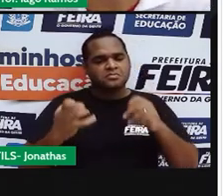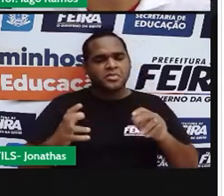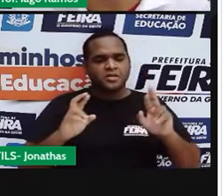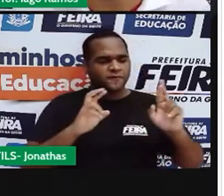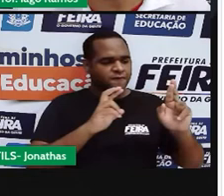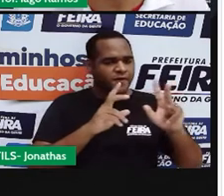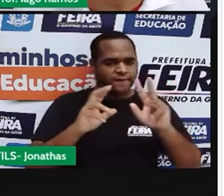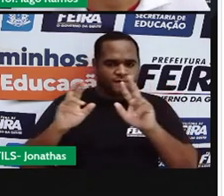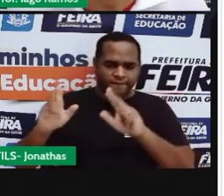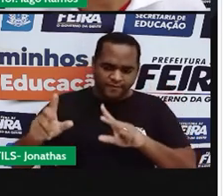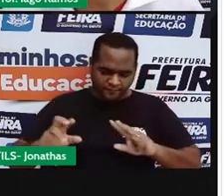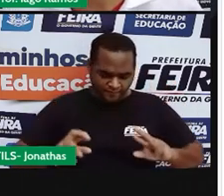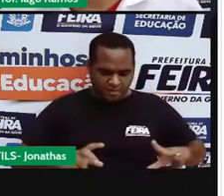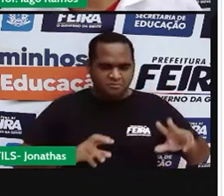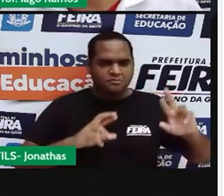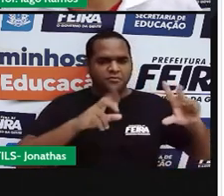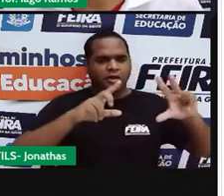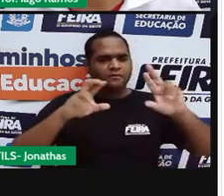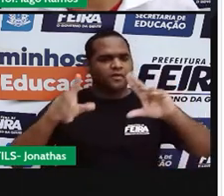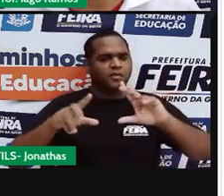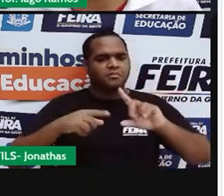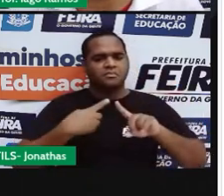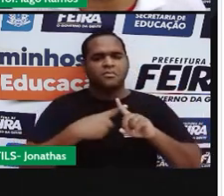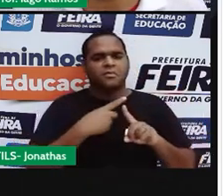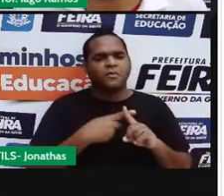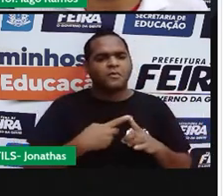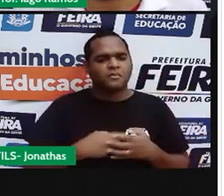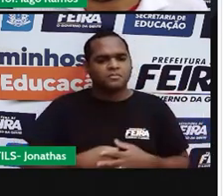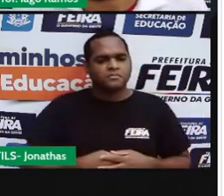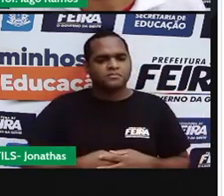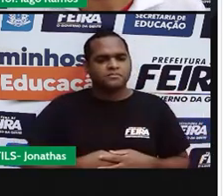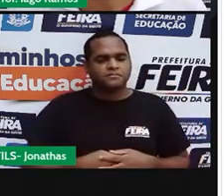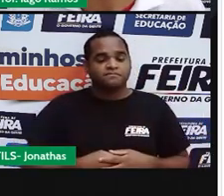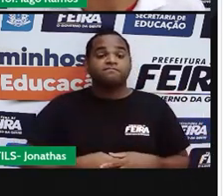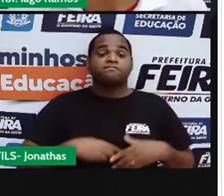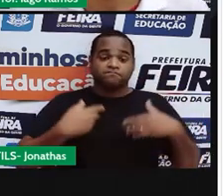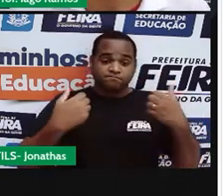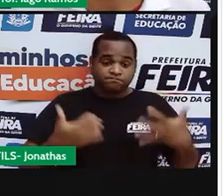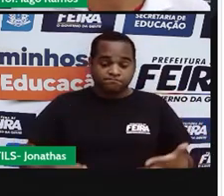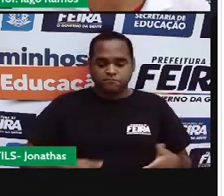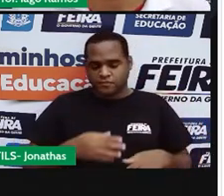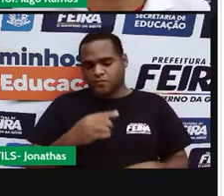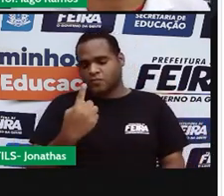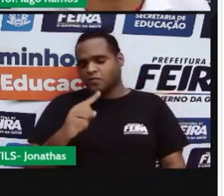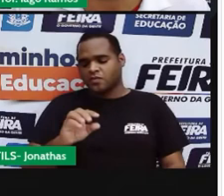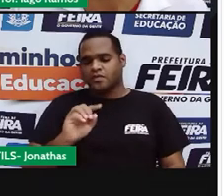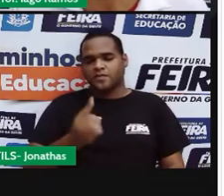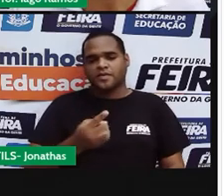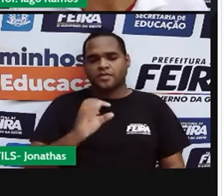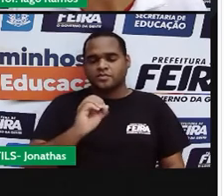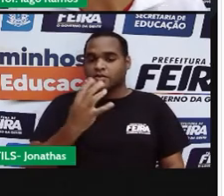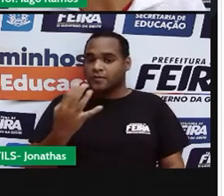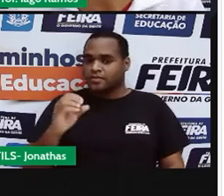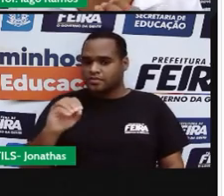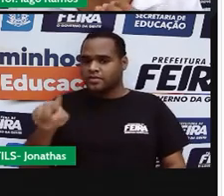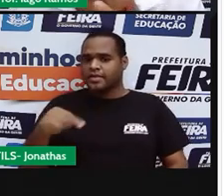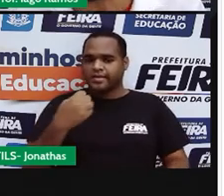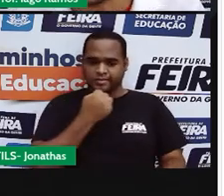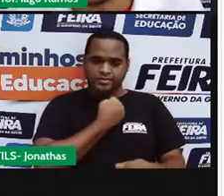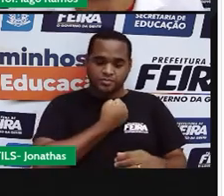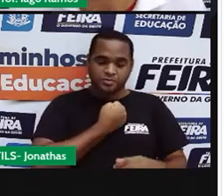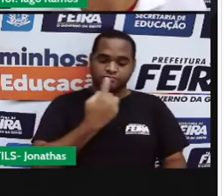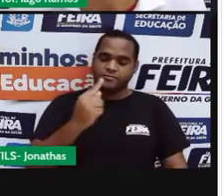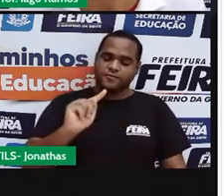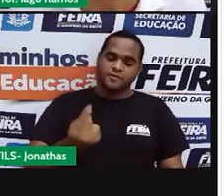diferente dos 7 milhões e do 3.878? Porque o número 1,040 tem essa